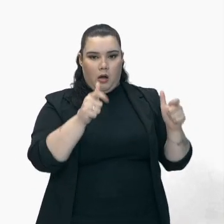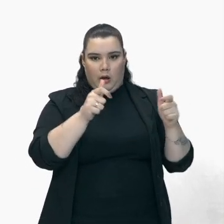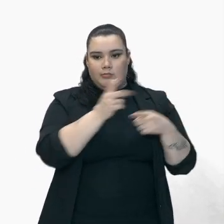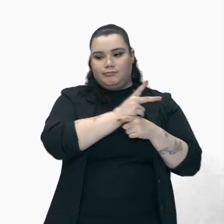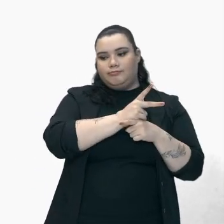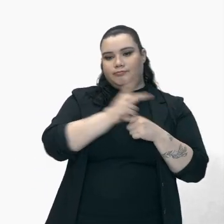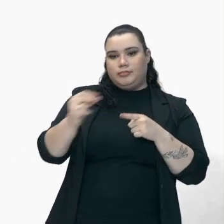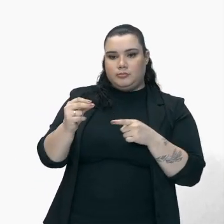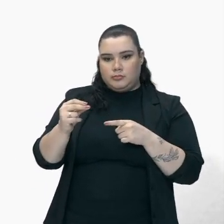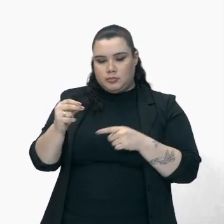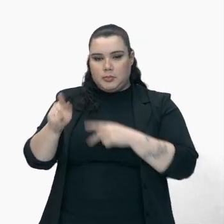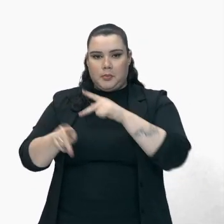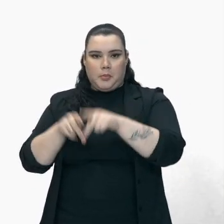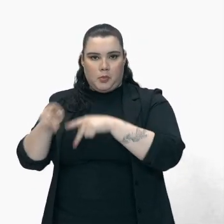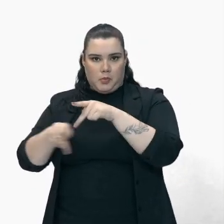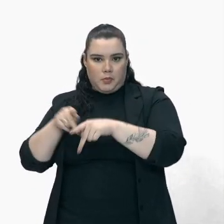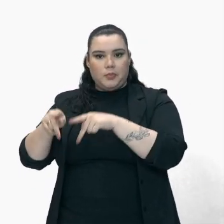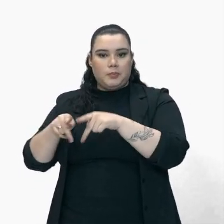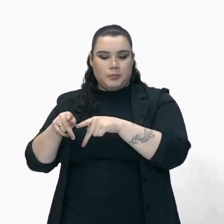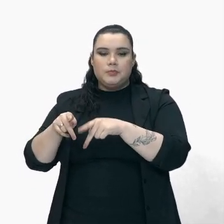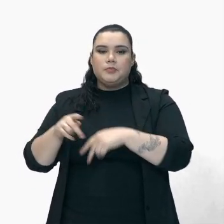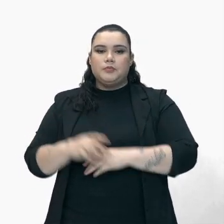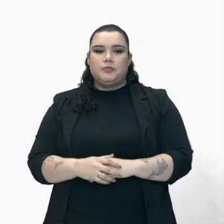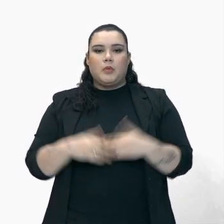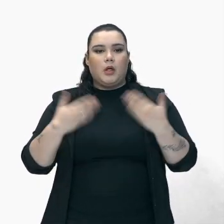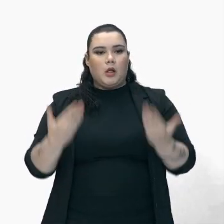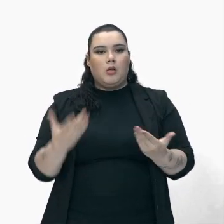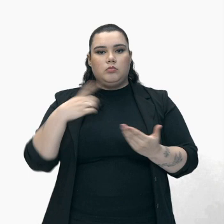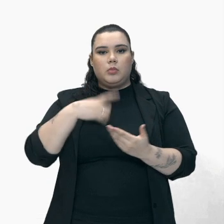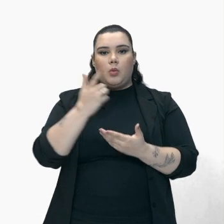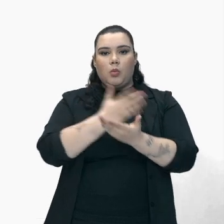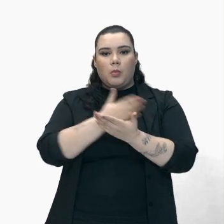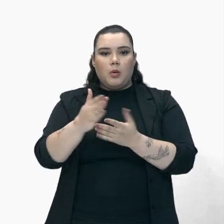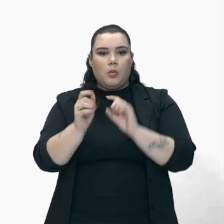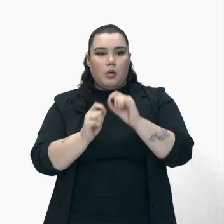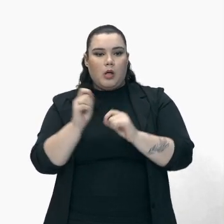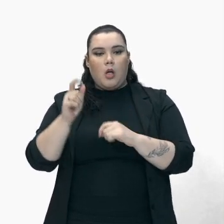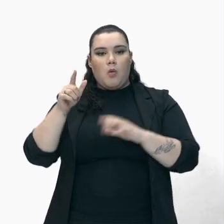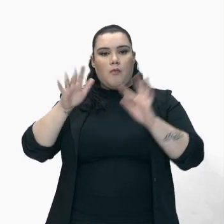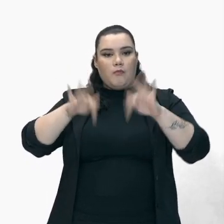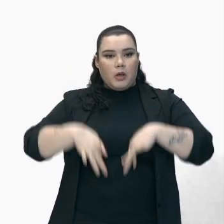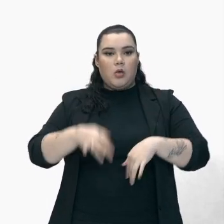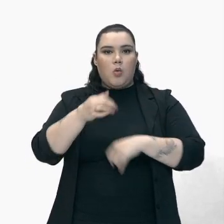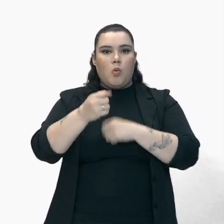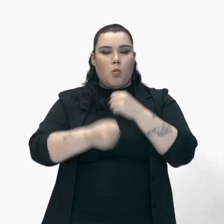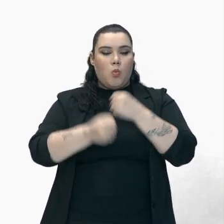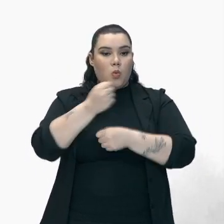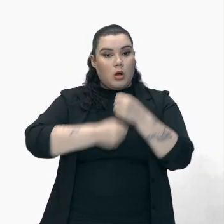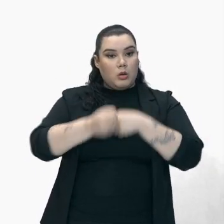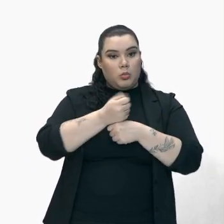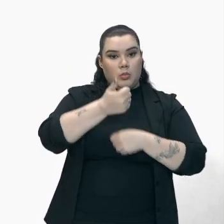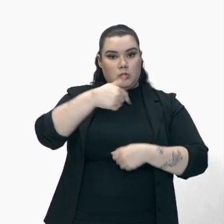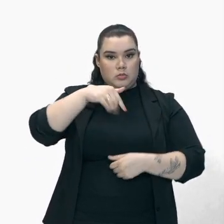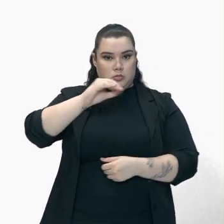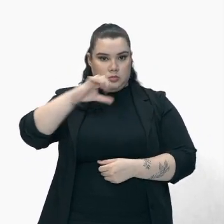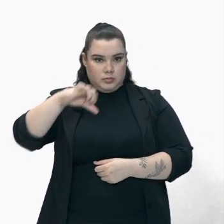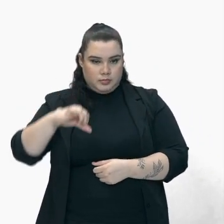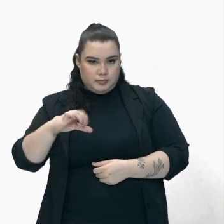Após derrota Em 1709 Por decisão Por Da coroa portuguesa Foi criada A capitania De São Paulo E Minas Gerais